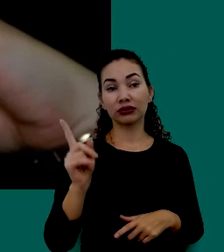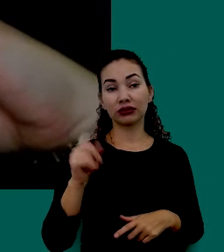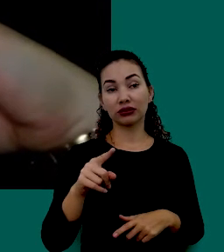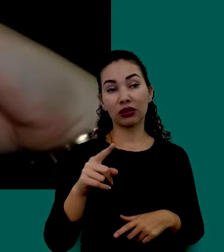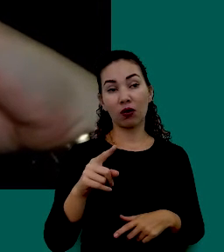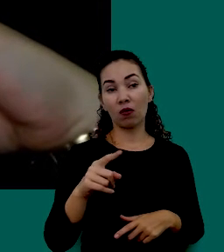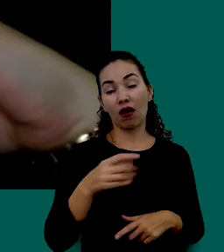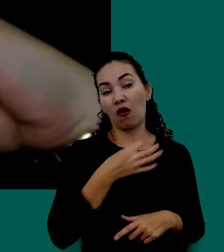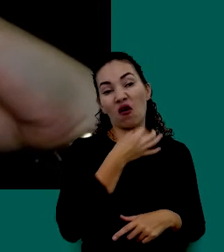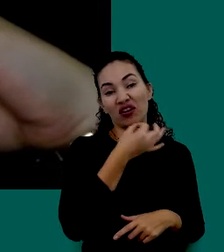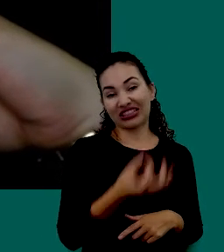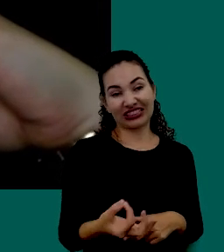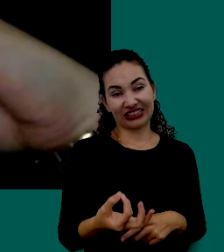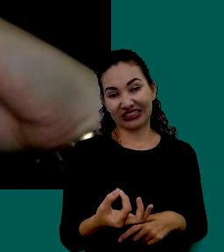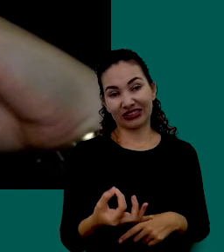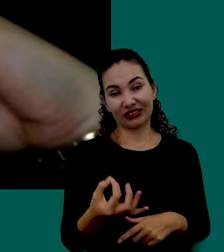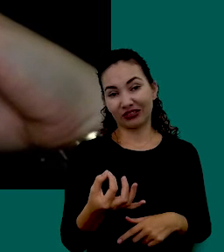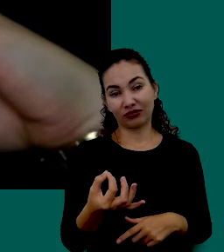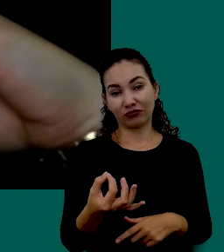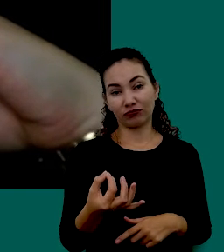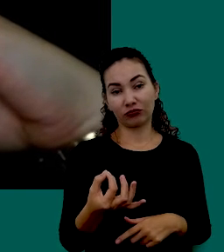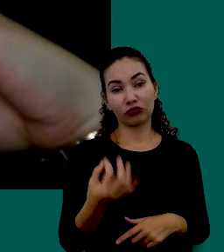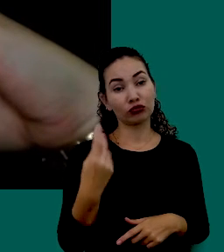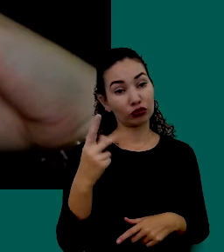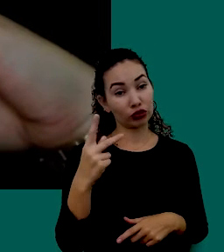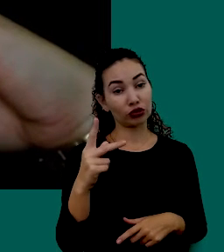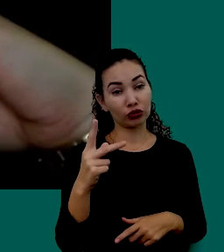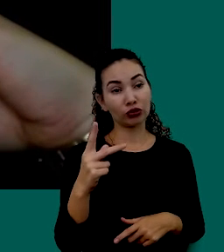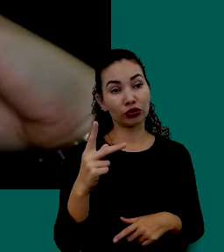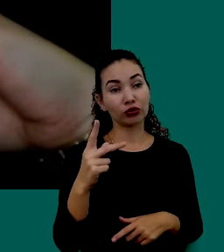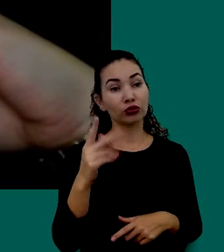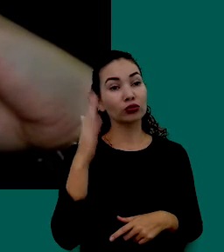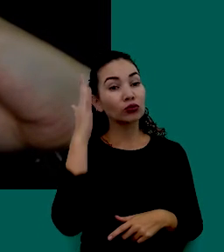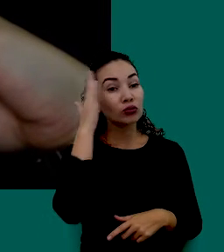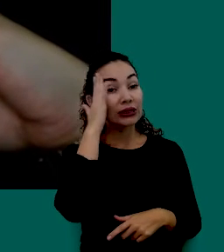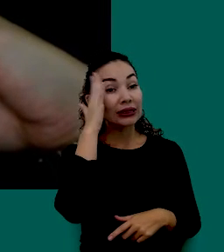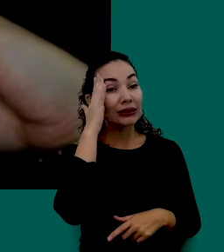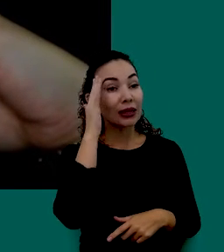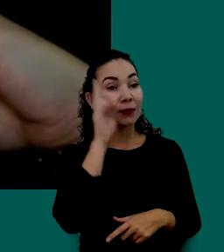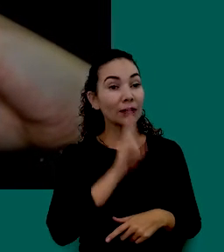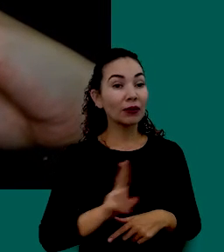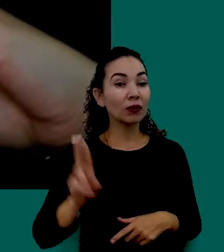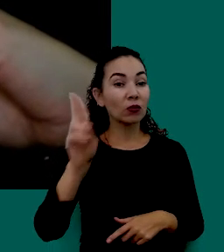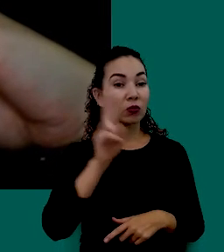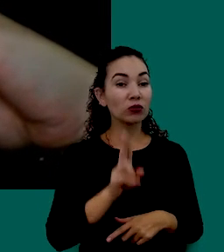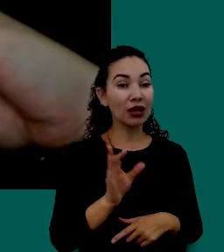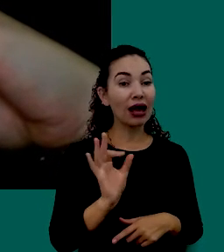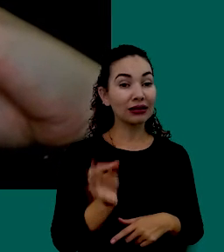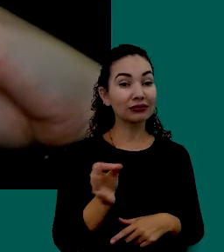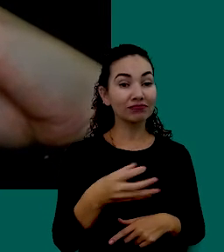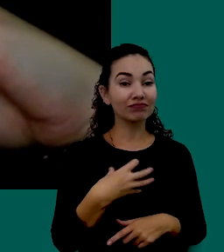Vilão Se Você Souver Usar Ele Com Sabedoria